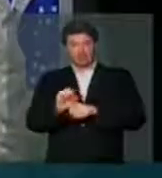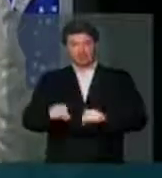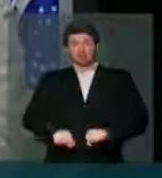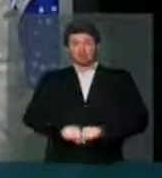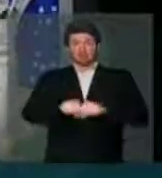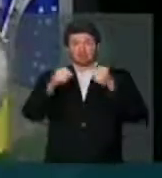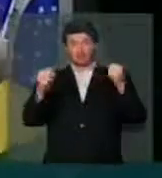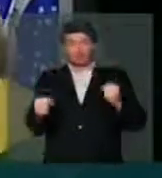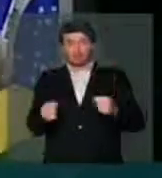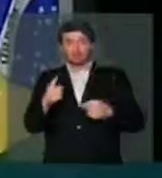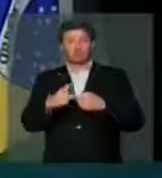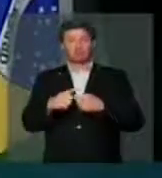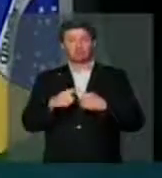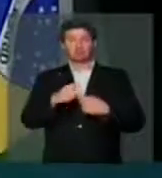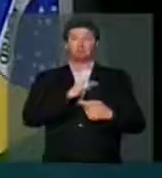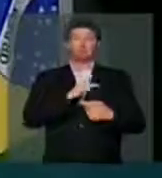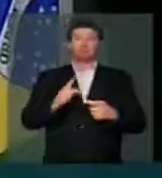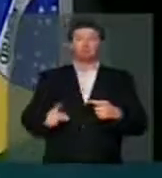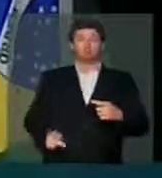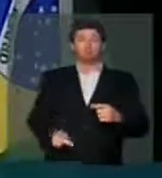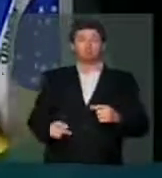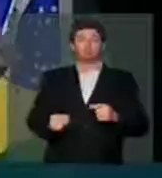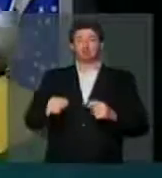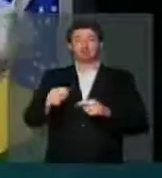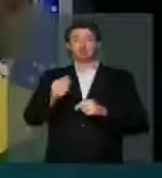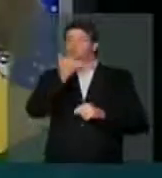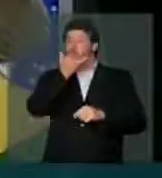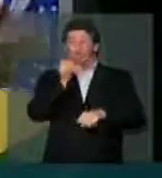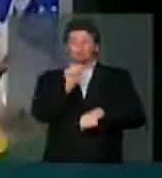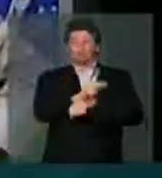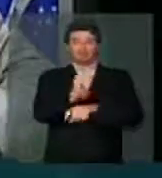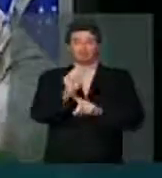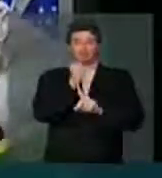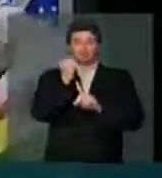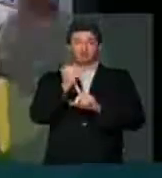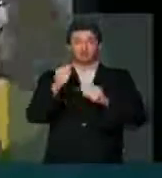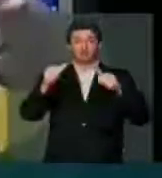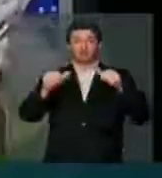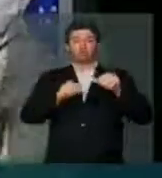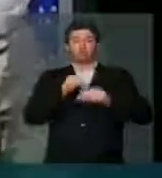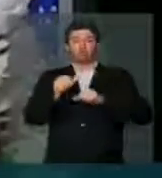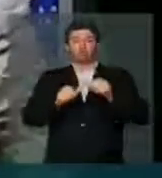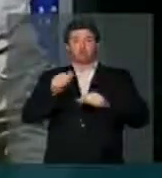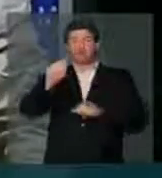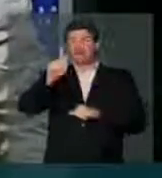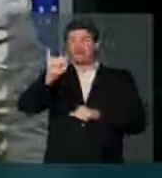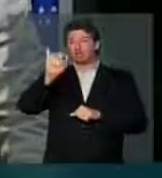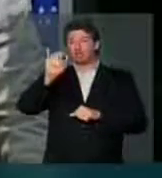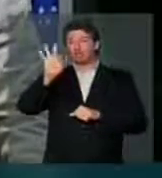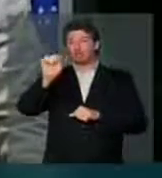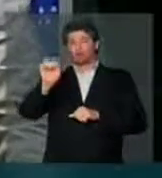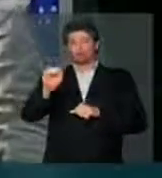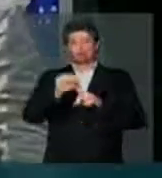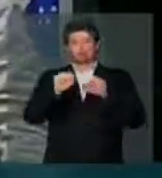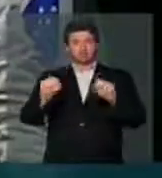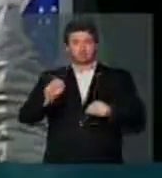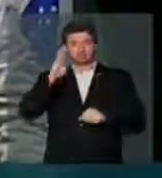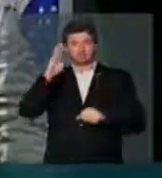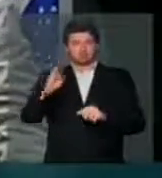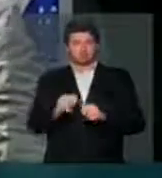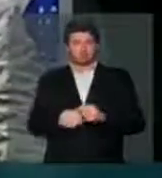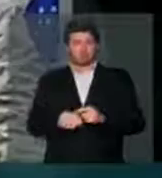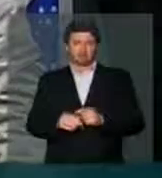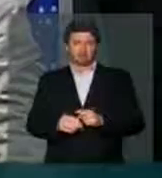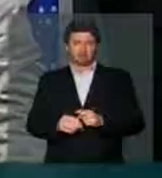quebrados porque a presidência social se transformou no maior agiota do sistema é